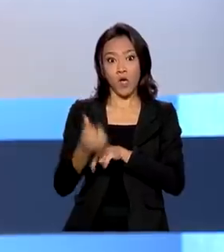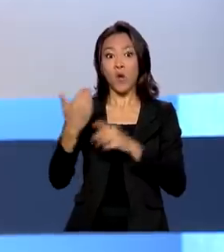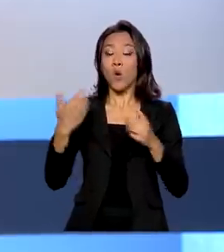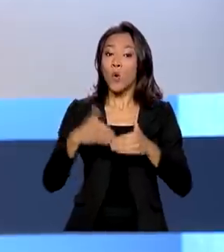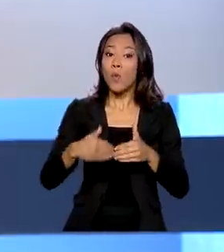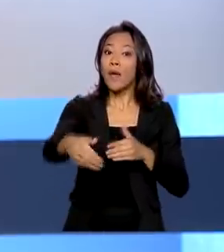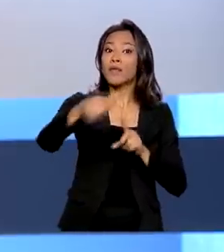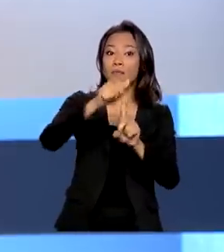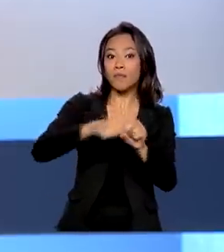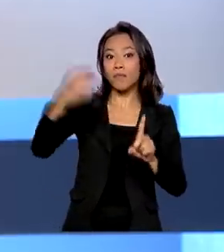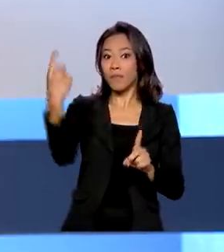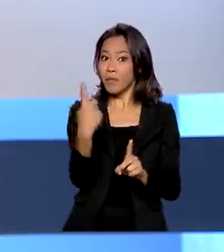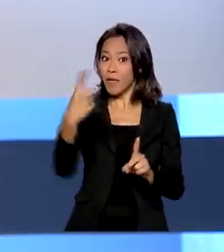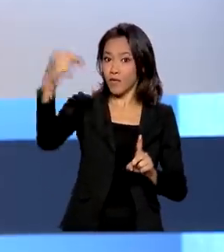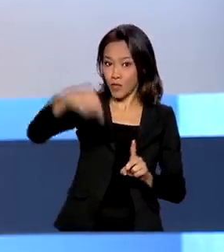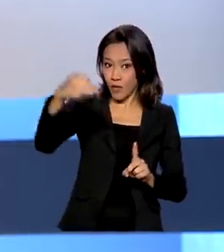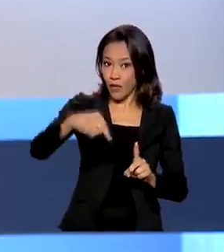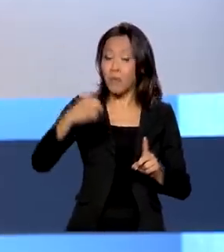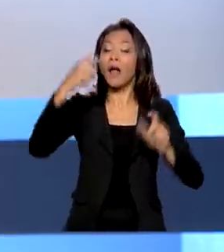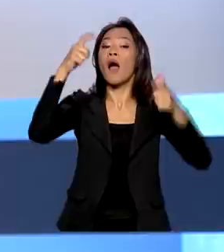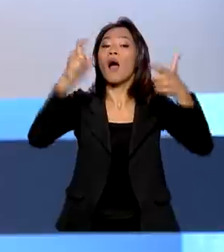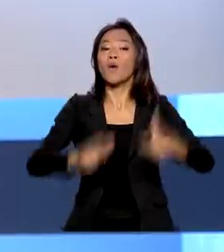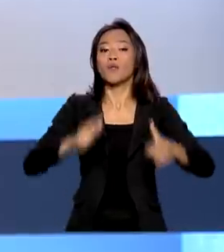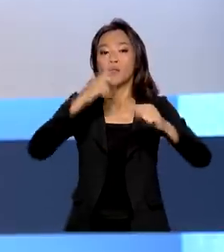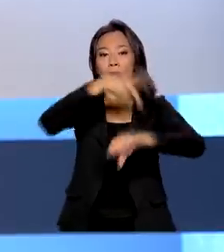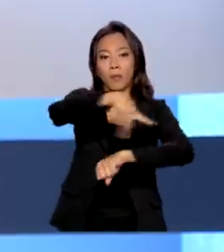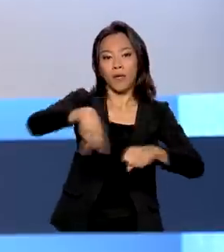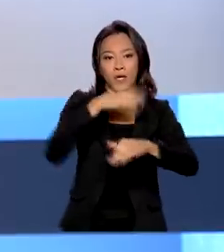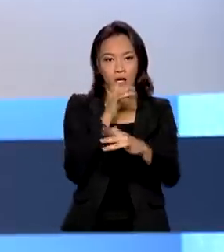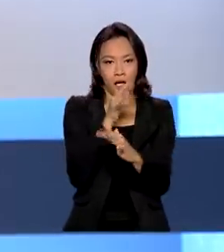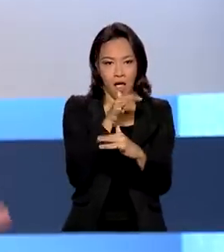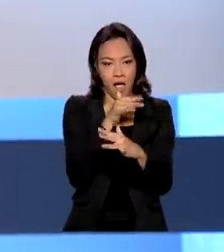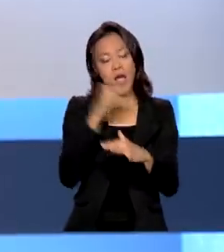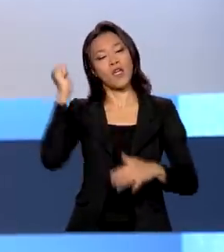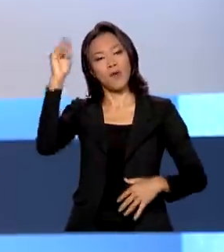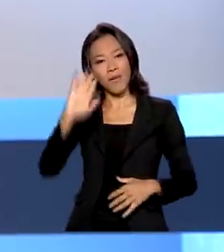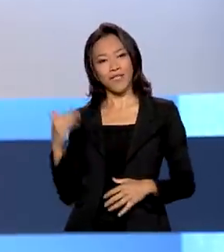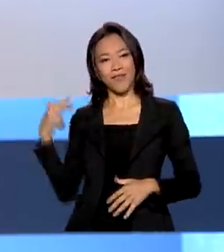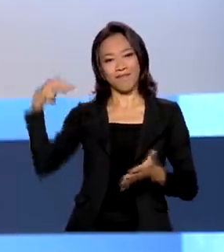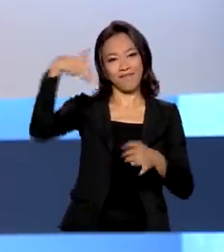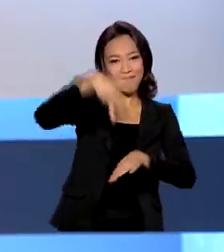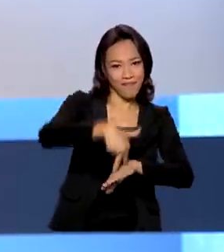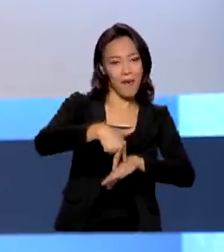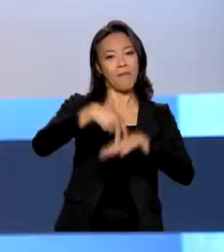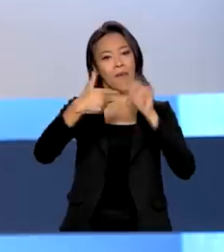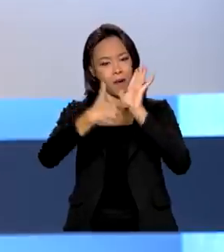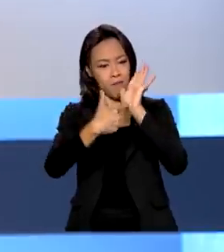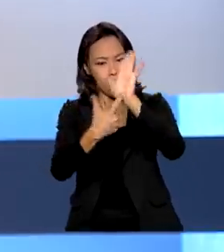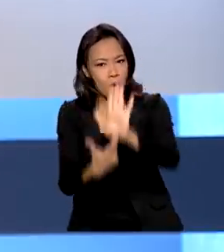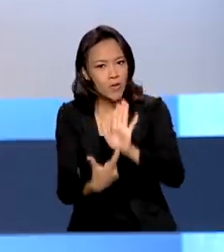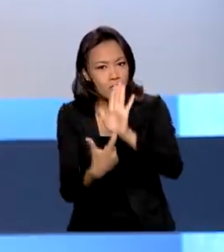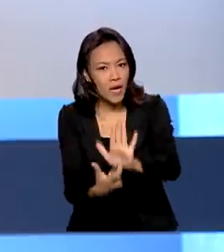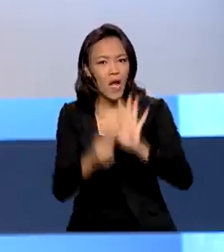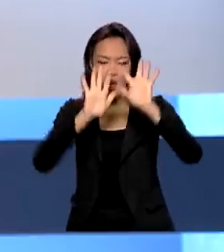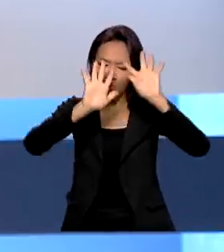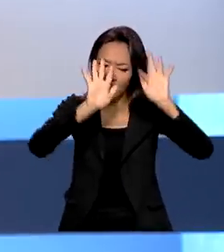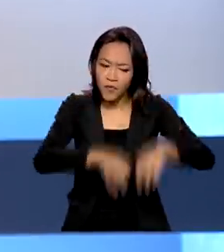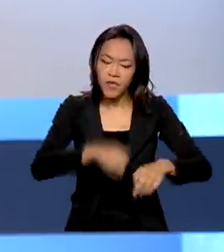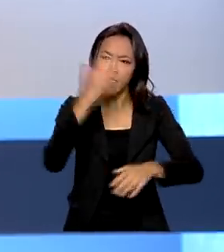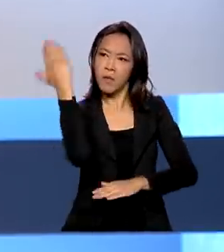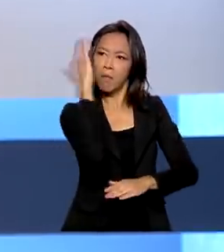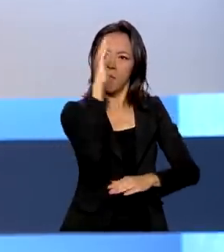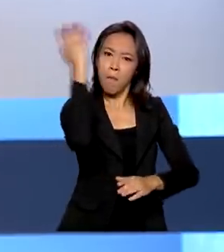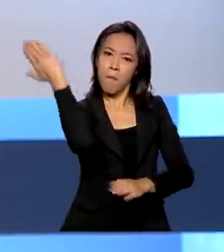Escócia. E o Brasil vai aproveitar a participação no evento para reafirmar os compromissos de pôr fim ao desmatamento